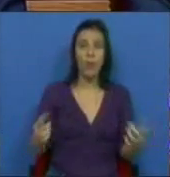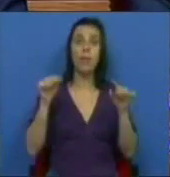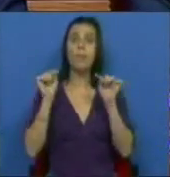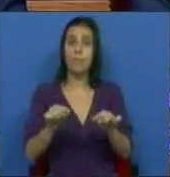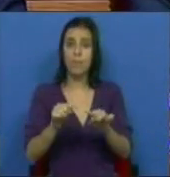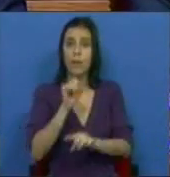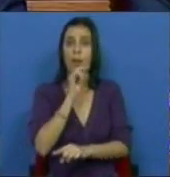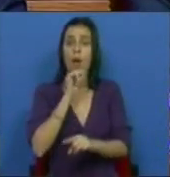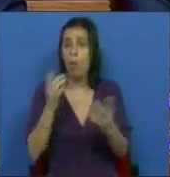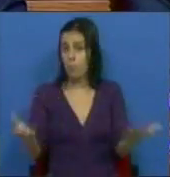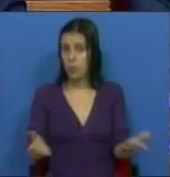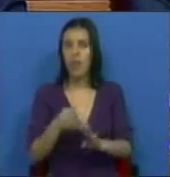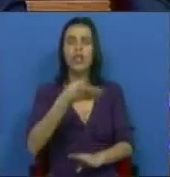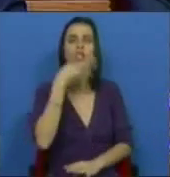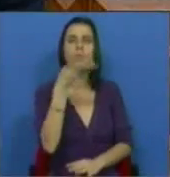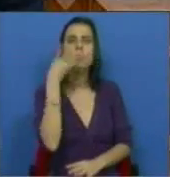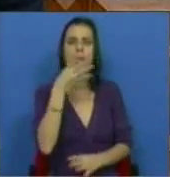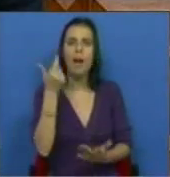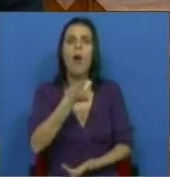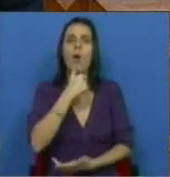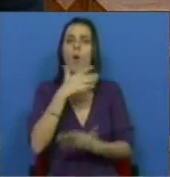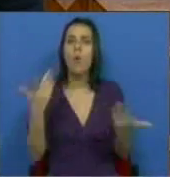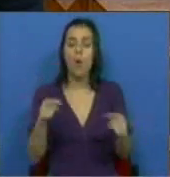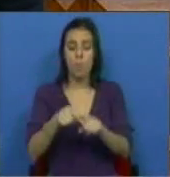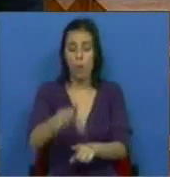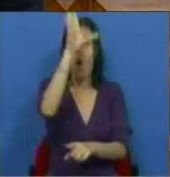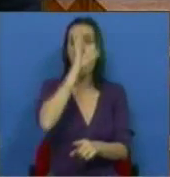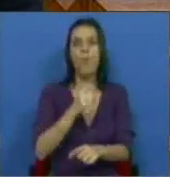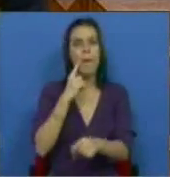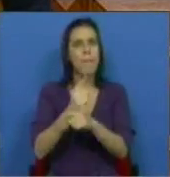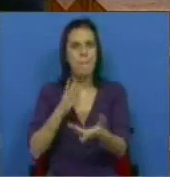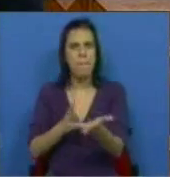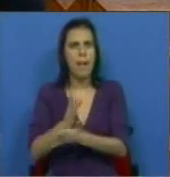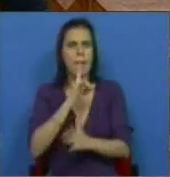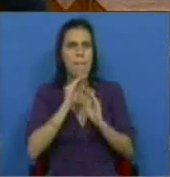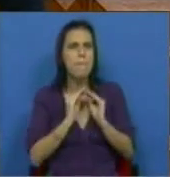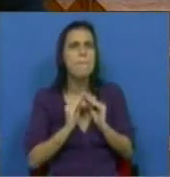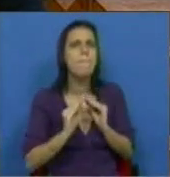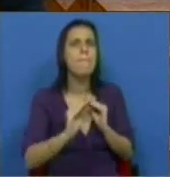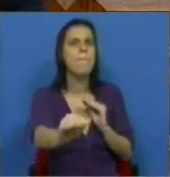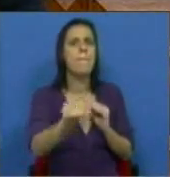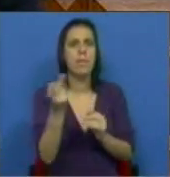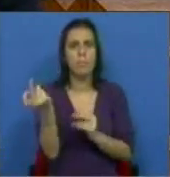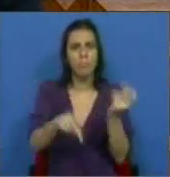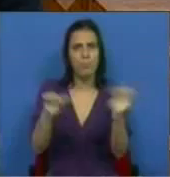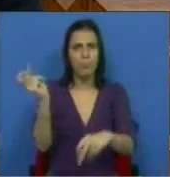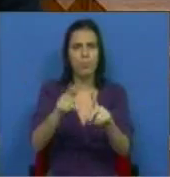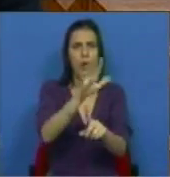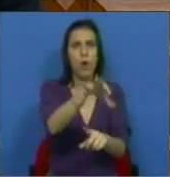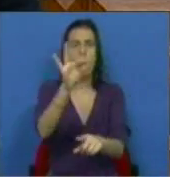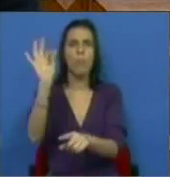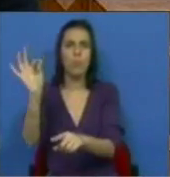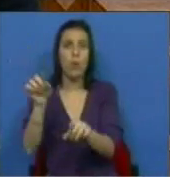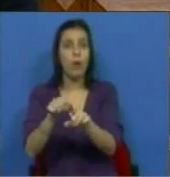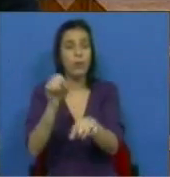Esta é a oportunidade de explicar como é que este Governo se mantém tão silencioso perante estas opções de fundo